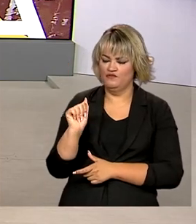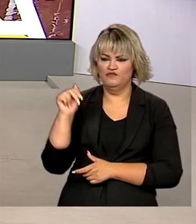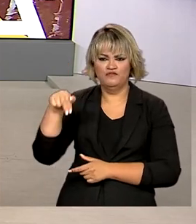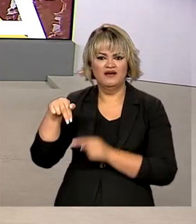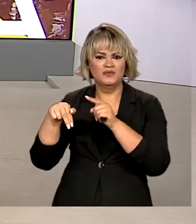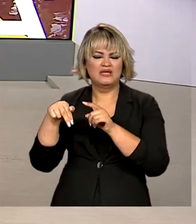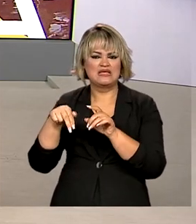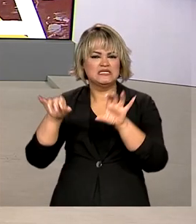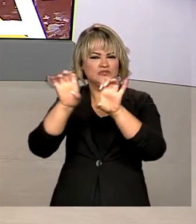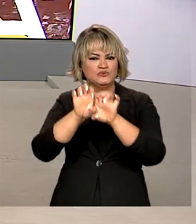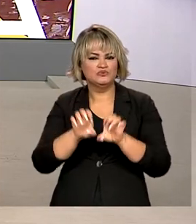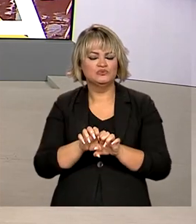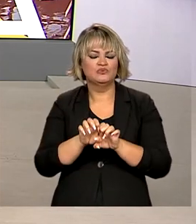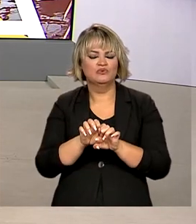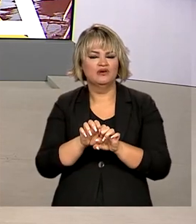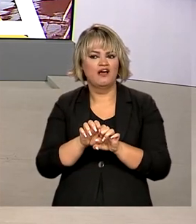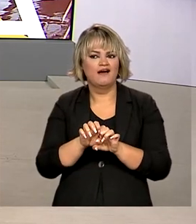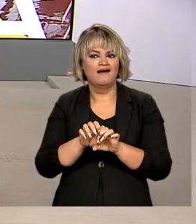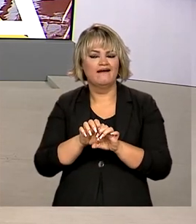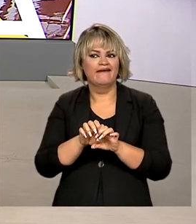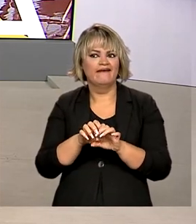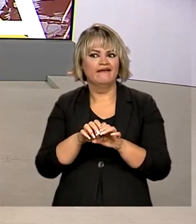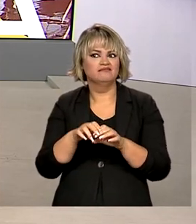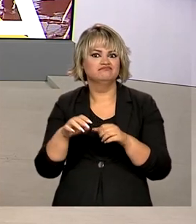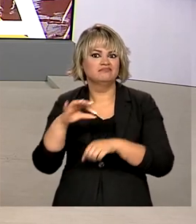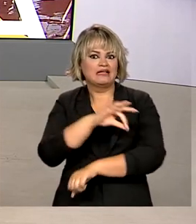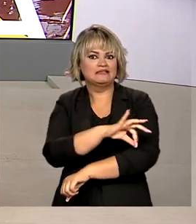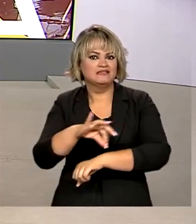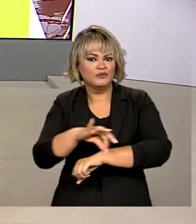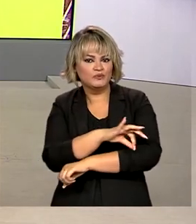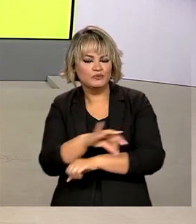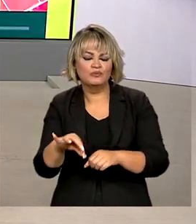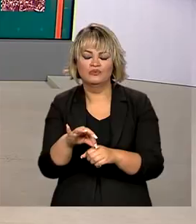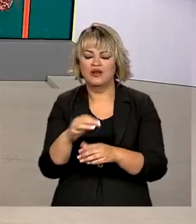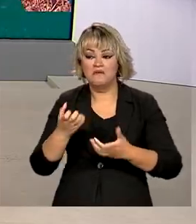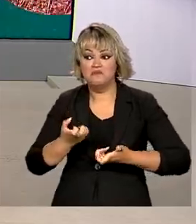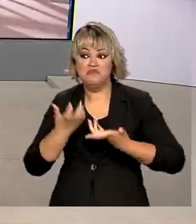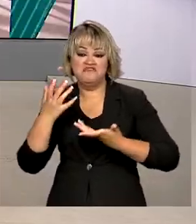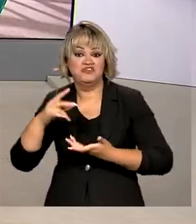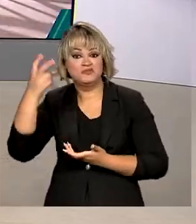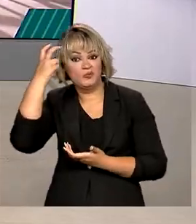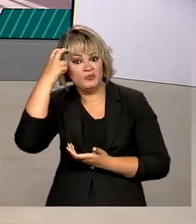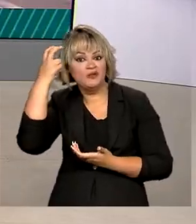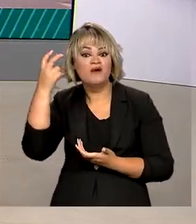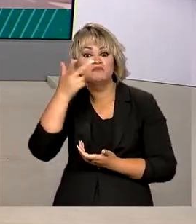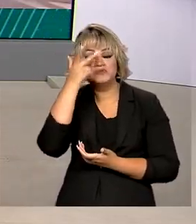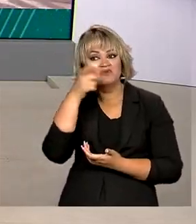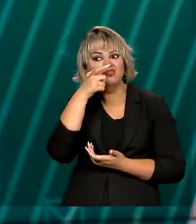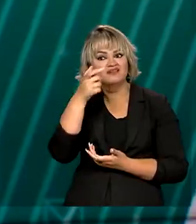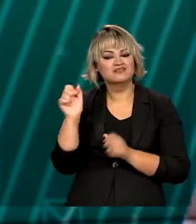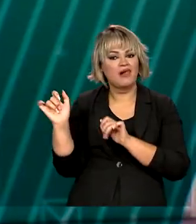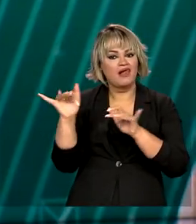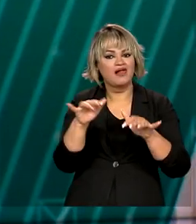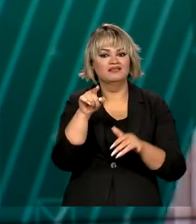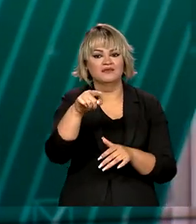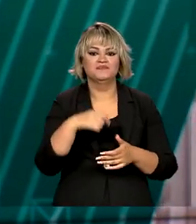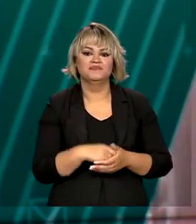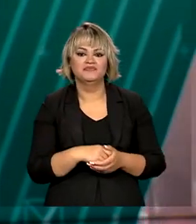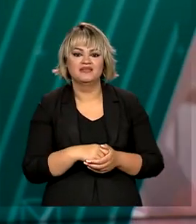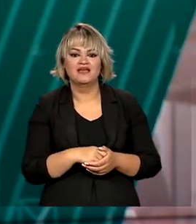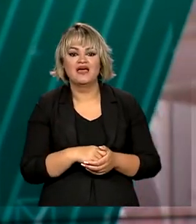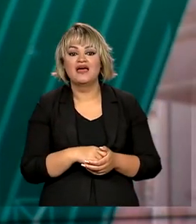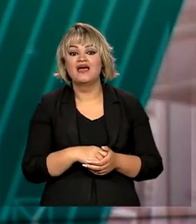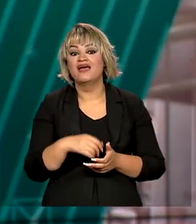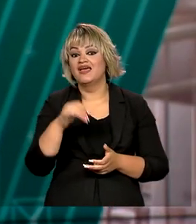arquitetônico, paisagístico e manifestações culturais, tem sido o roteiro do turismo nacional. Um desses